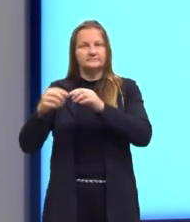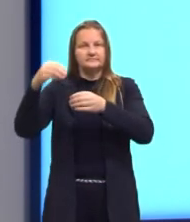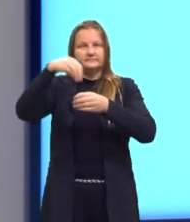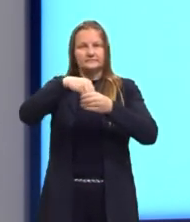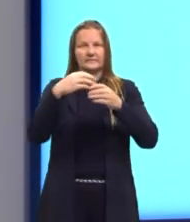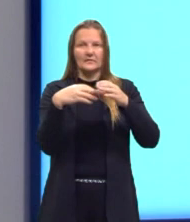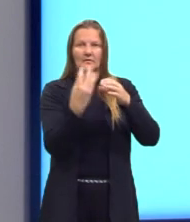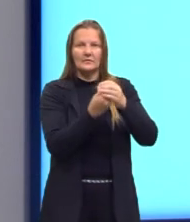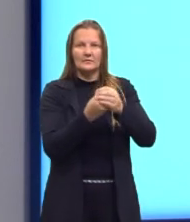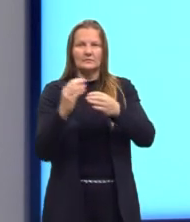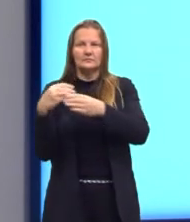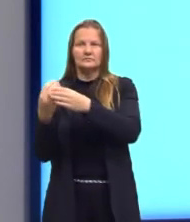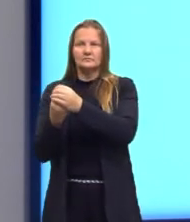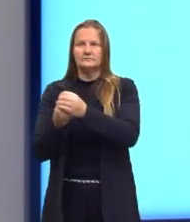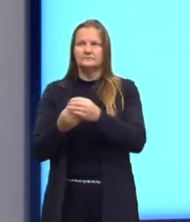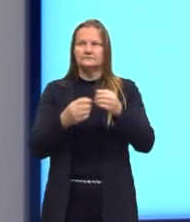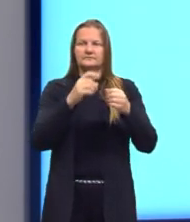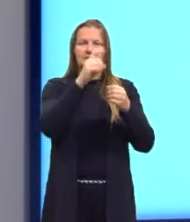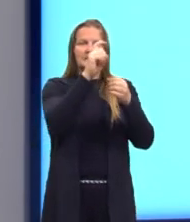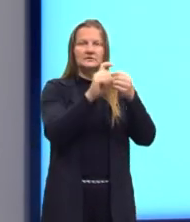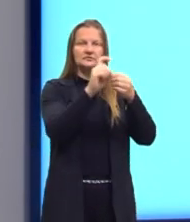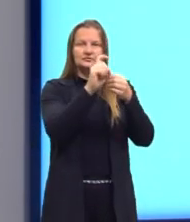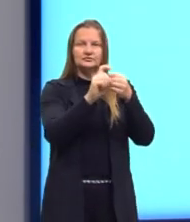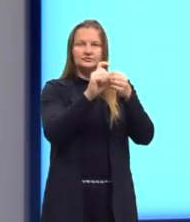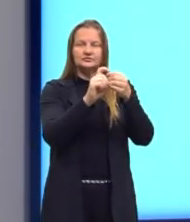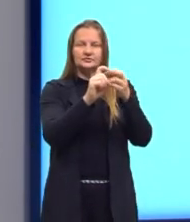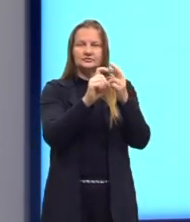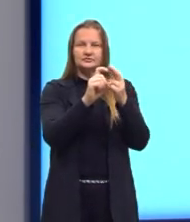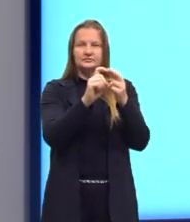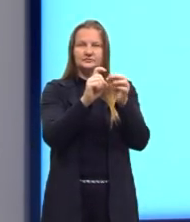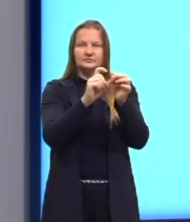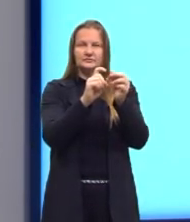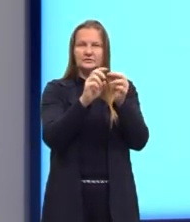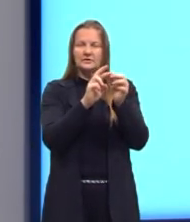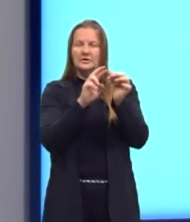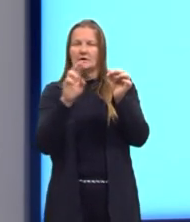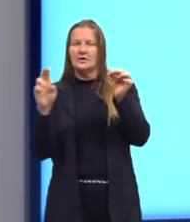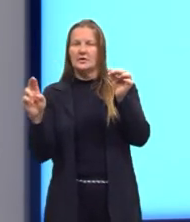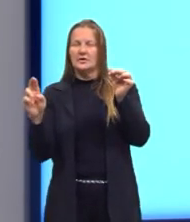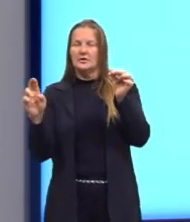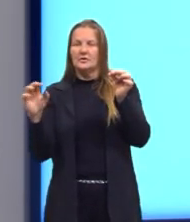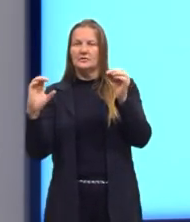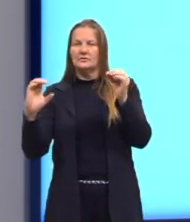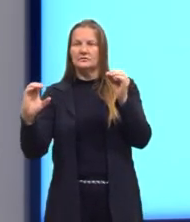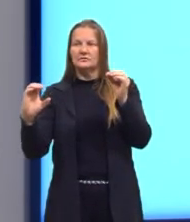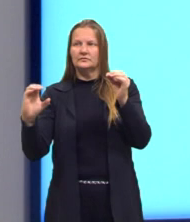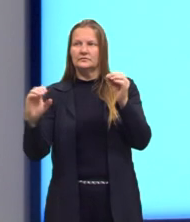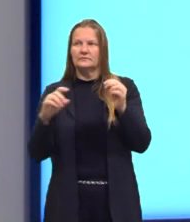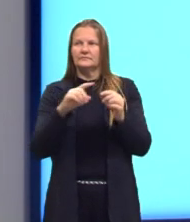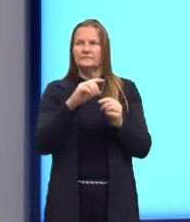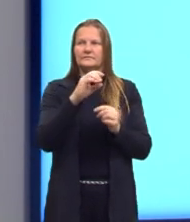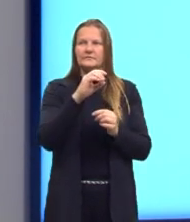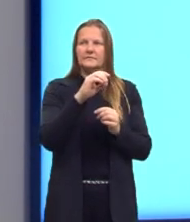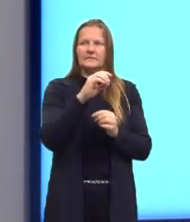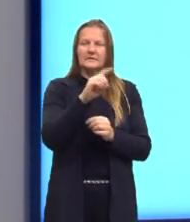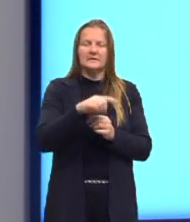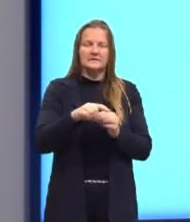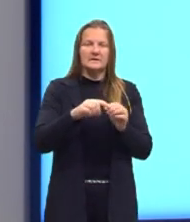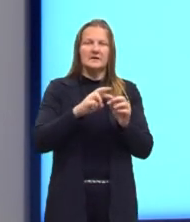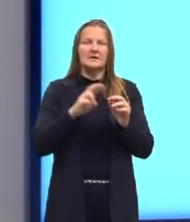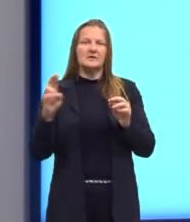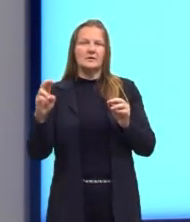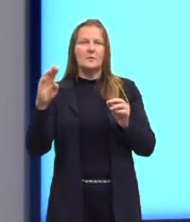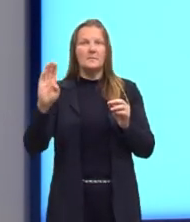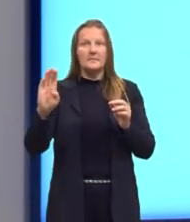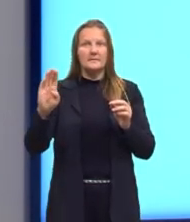A relação que nós temos é X relacionado com C e Z relacionado com B. Mas o